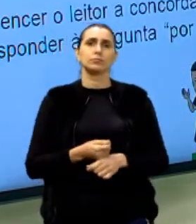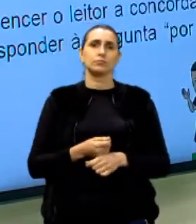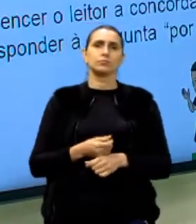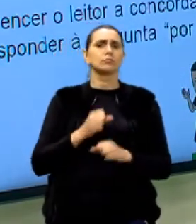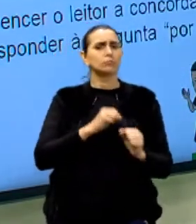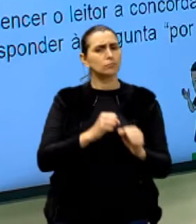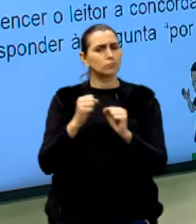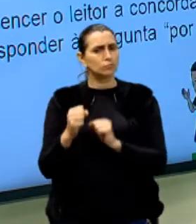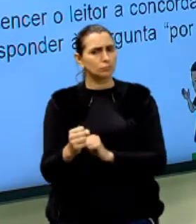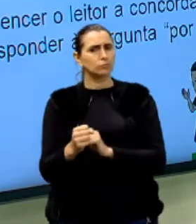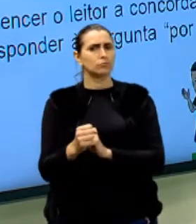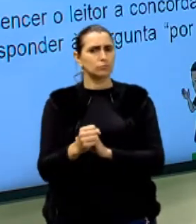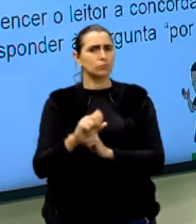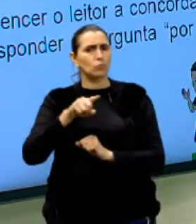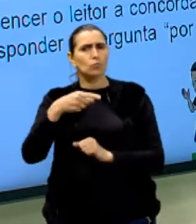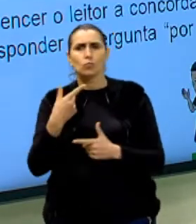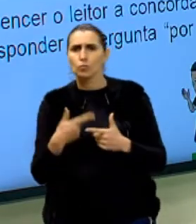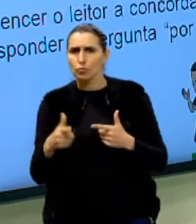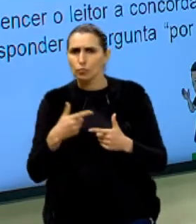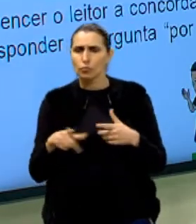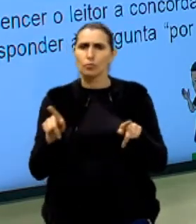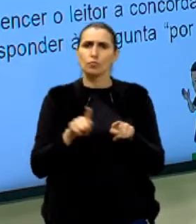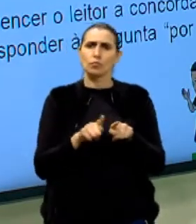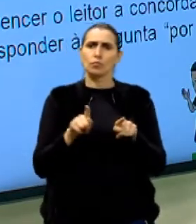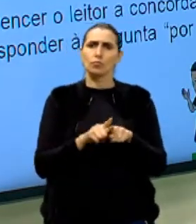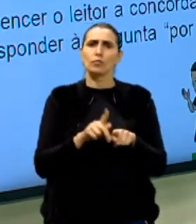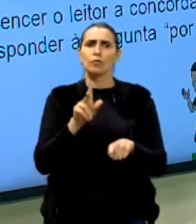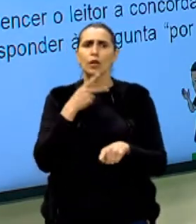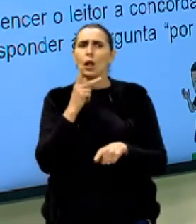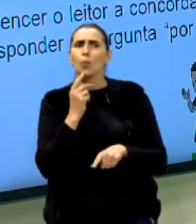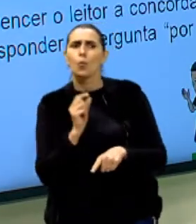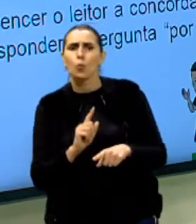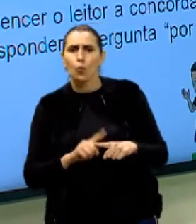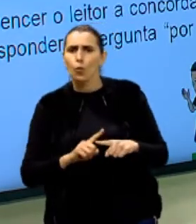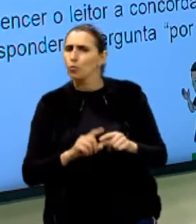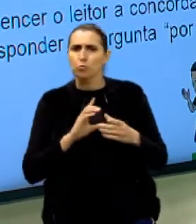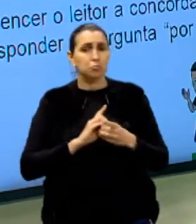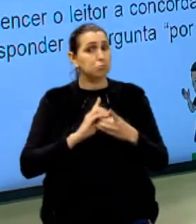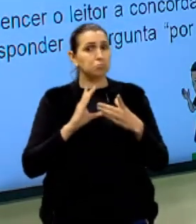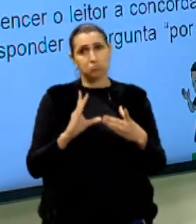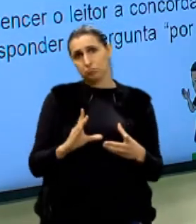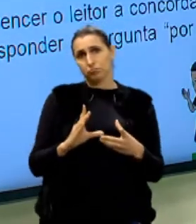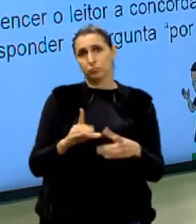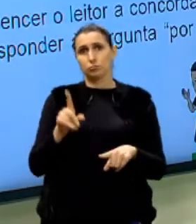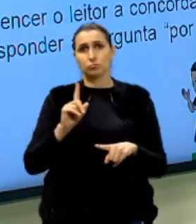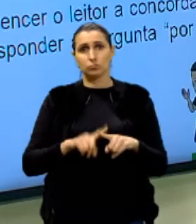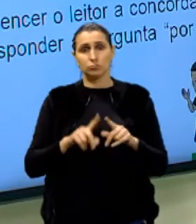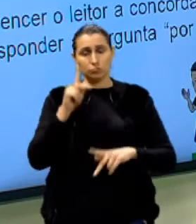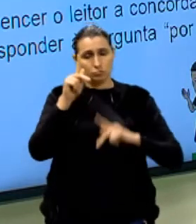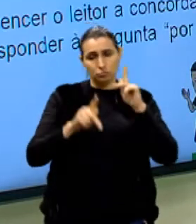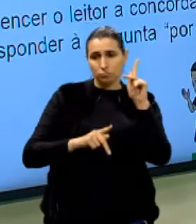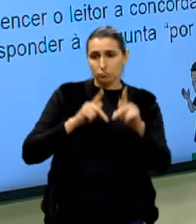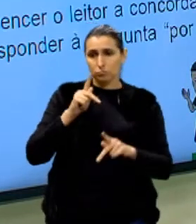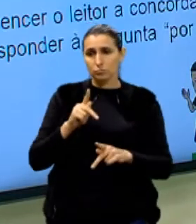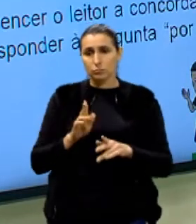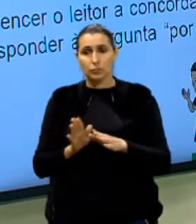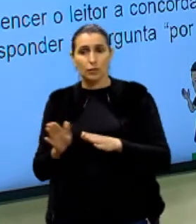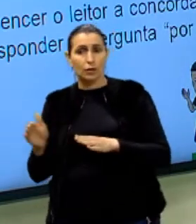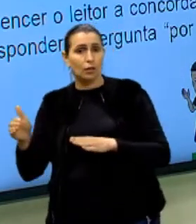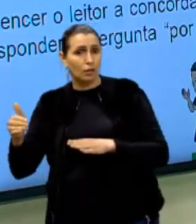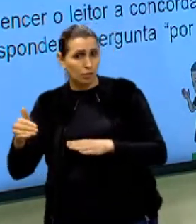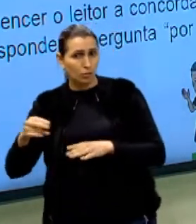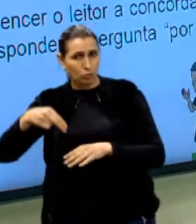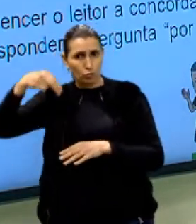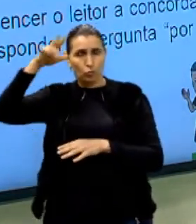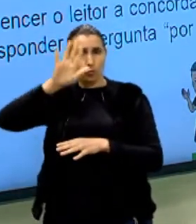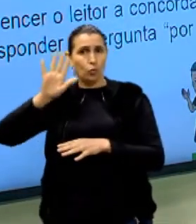Eu posso colocar várias outras questões, tá? E aí eu vou dizer por que não é democratizado? Ah, porque a população periférica e do norte